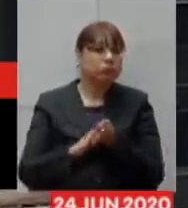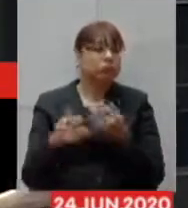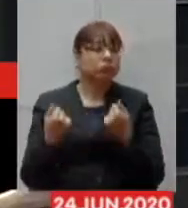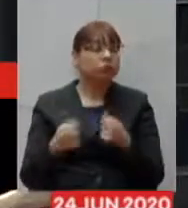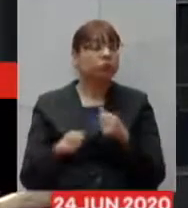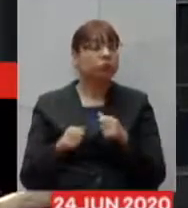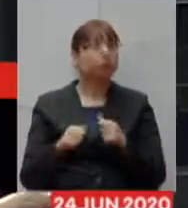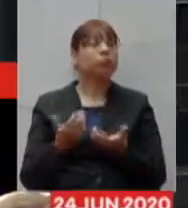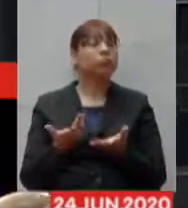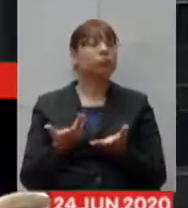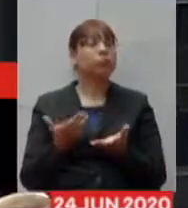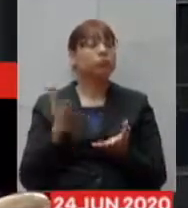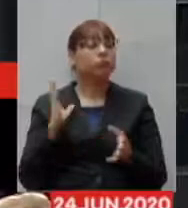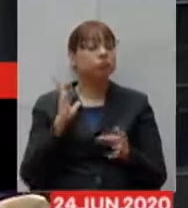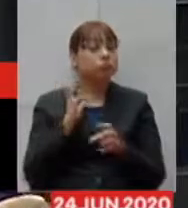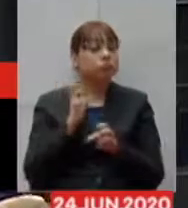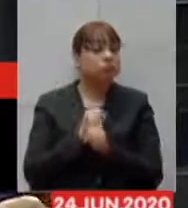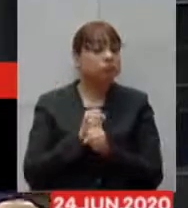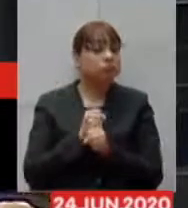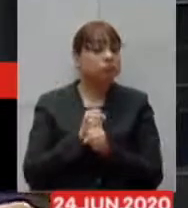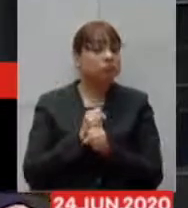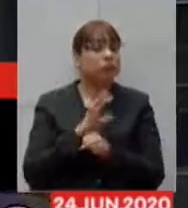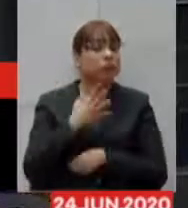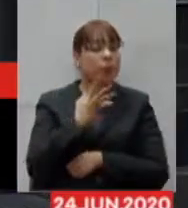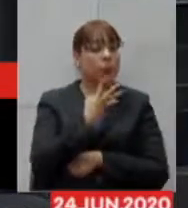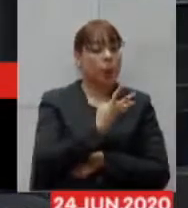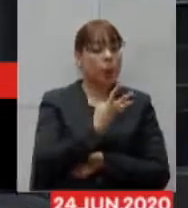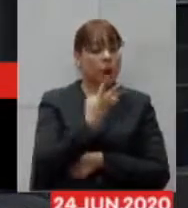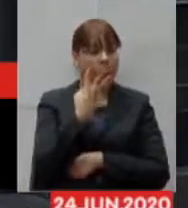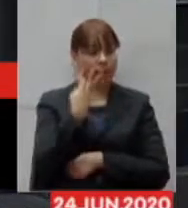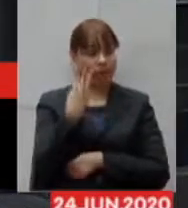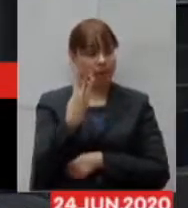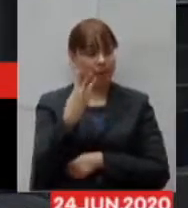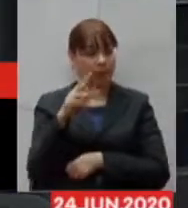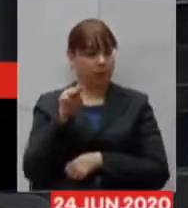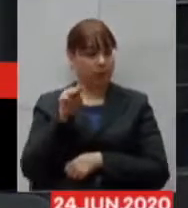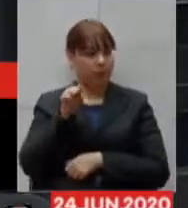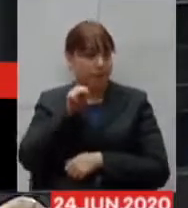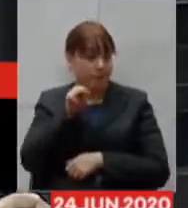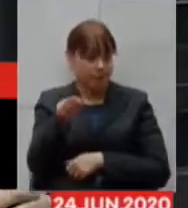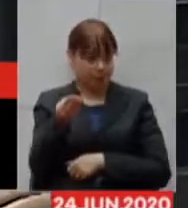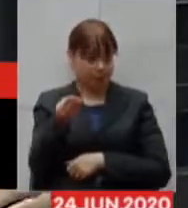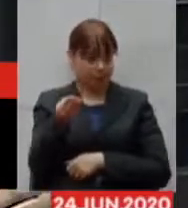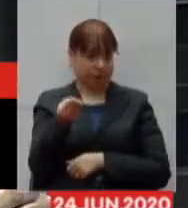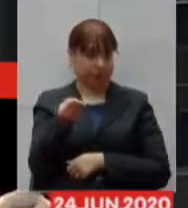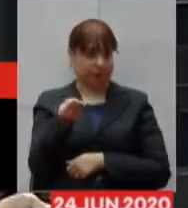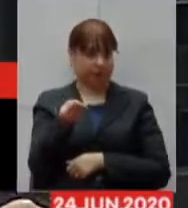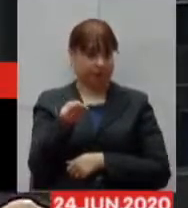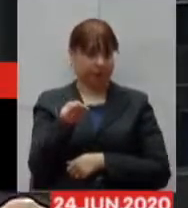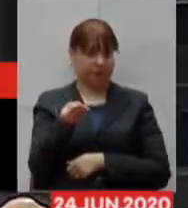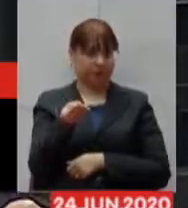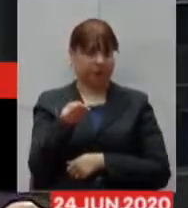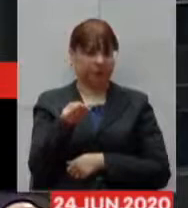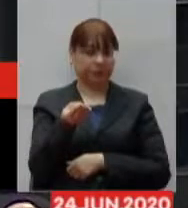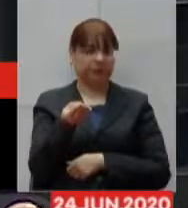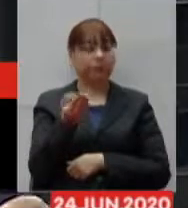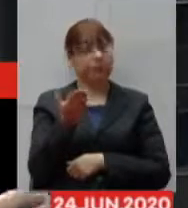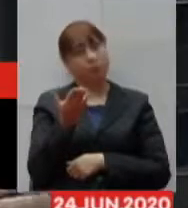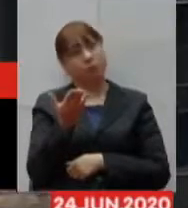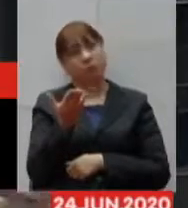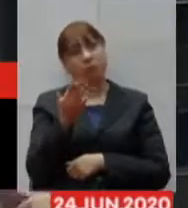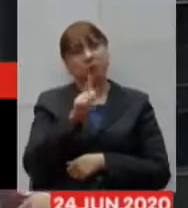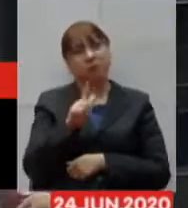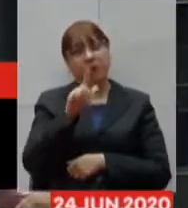seria algo em torno de 43 milhões. Obviamente, se a situação for